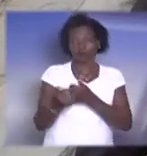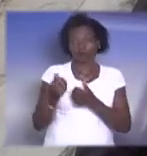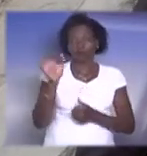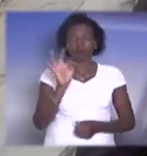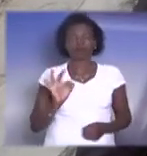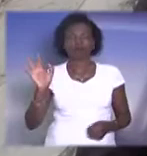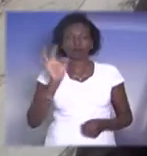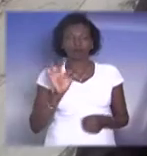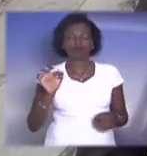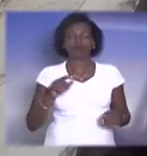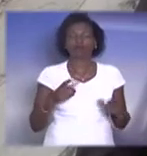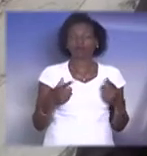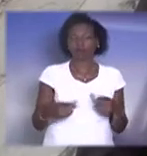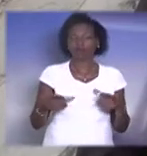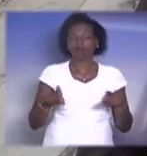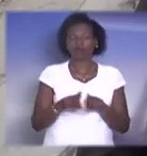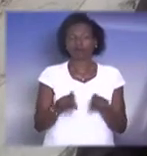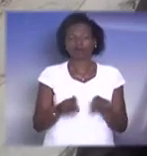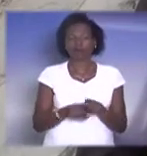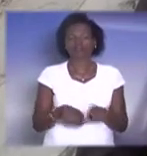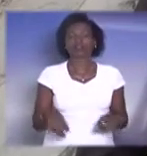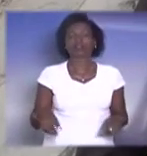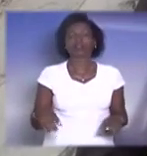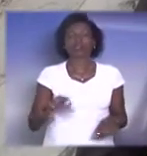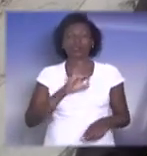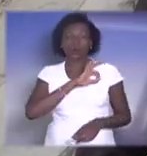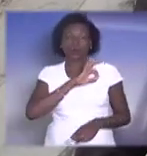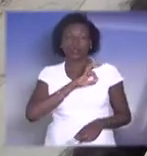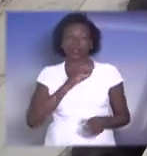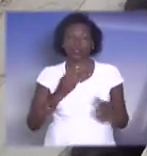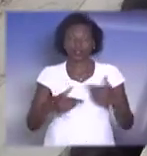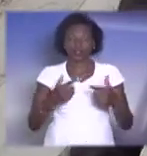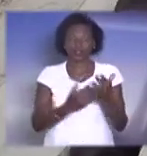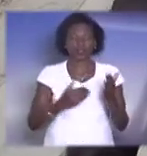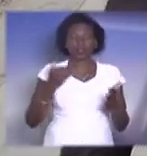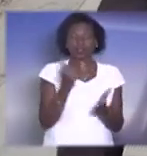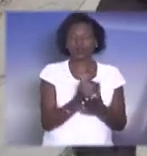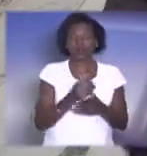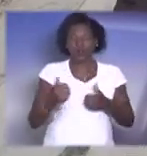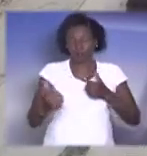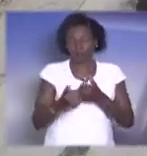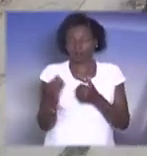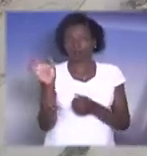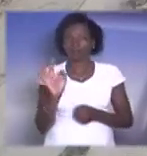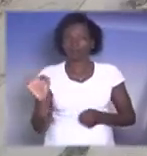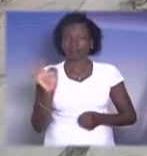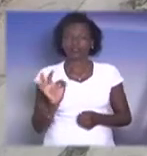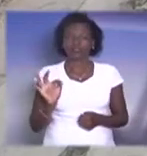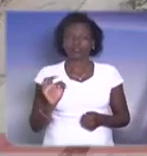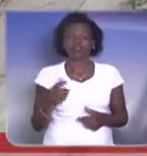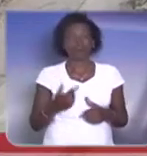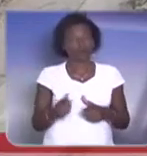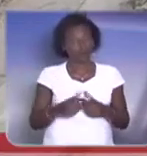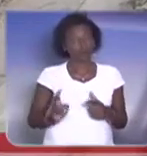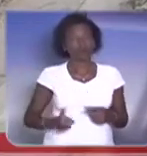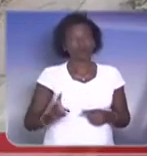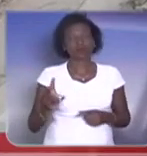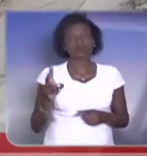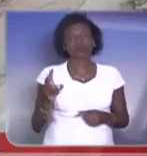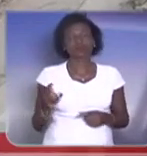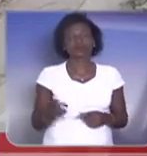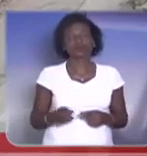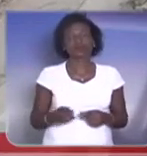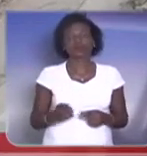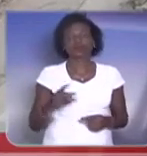onde o patrulhamento por viaturas de polícia é mais intenso. Ainda o problema se perdura. E aqui o